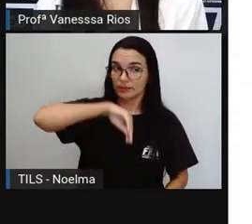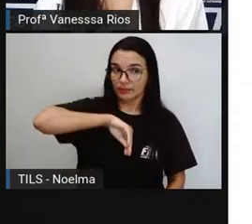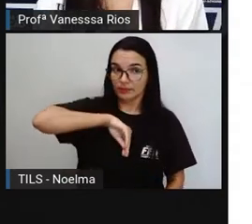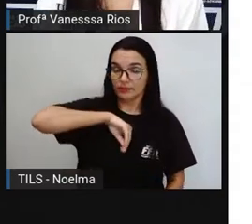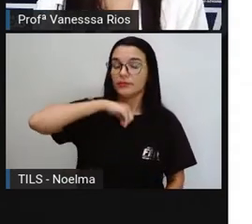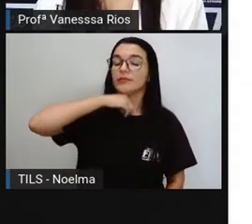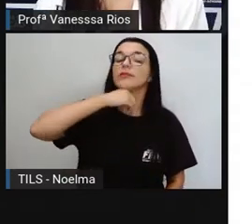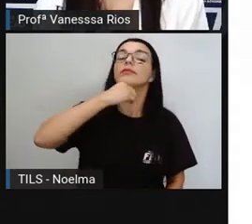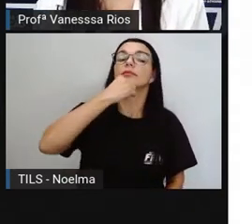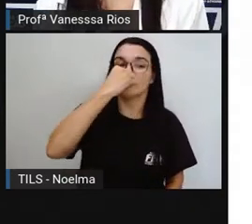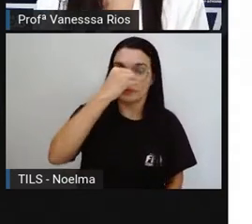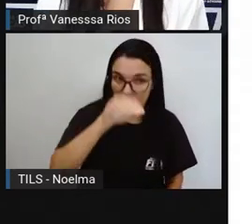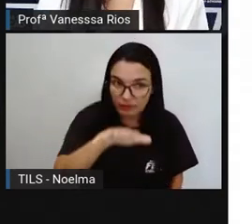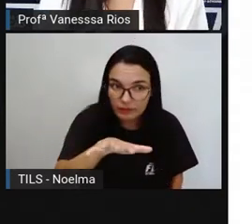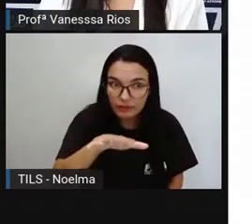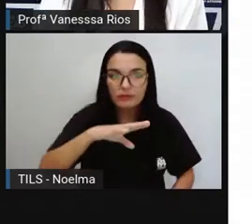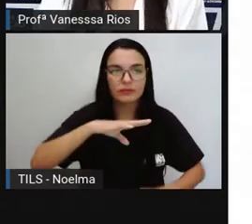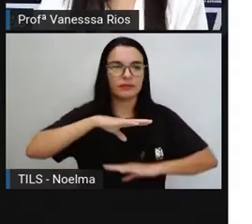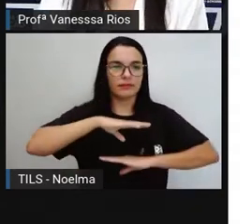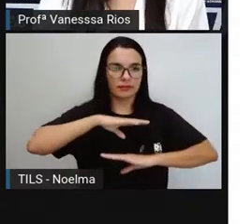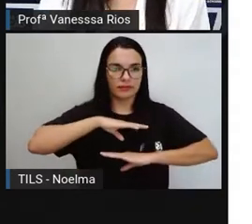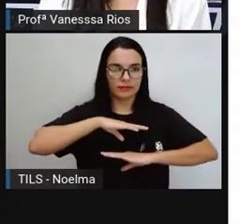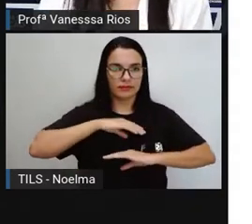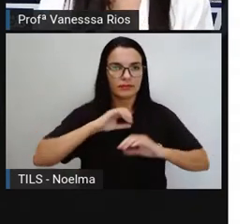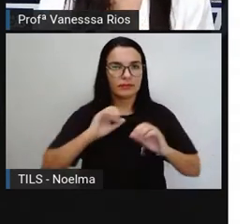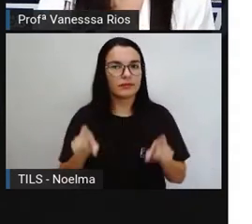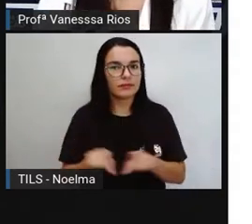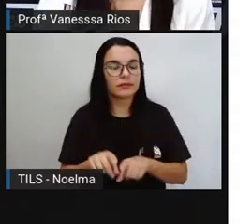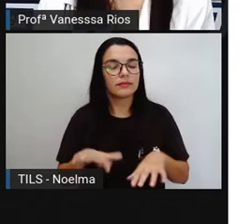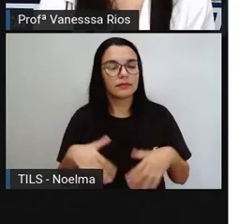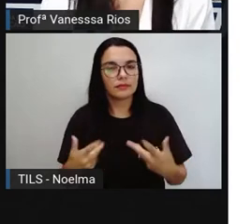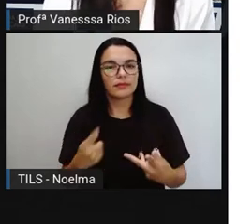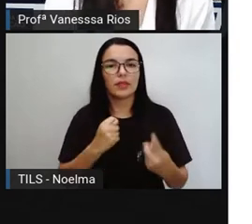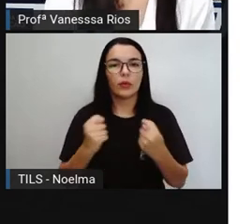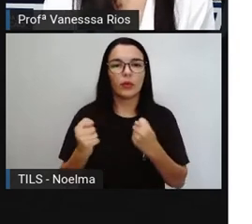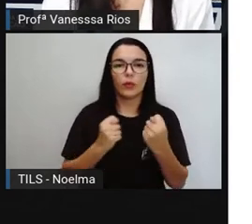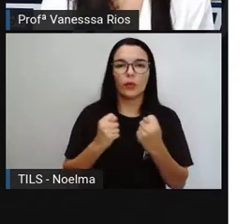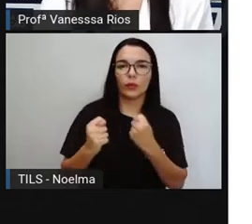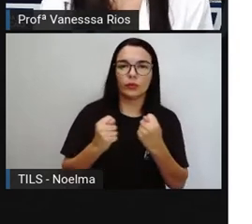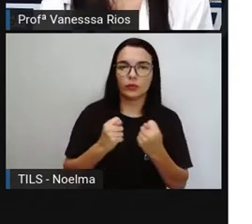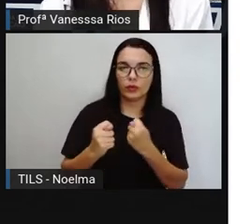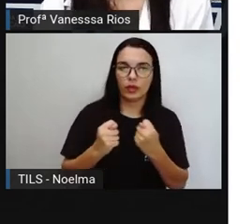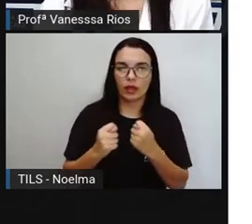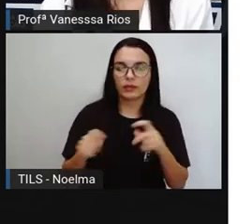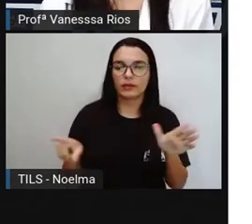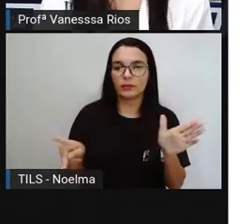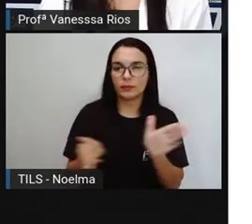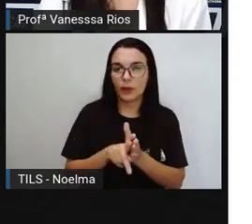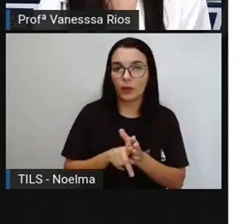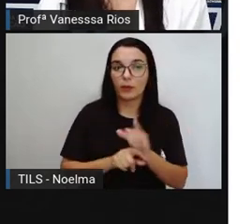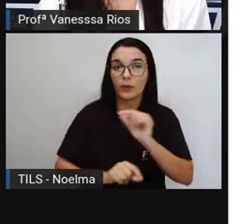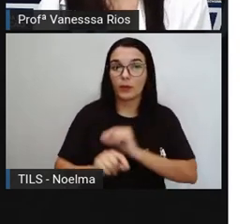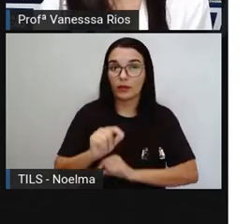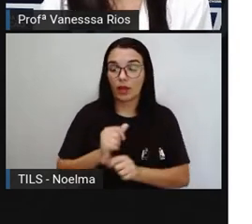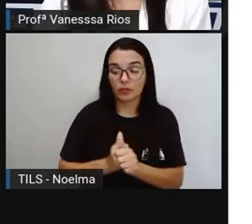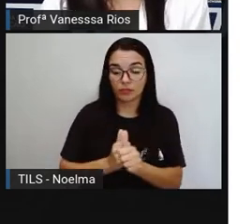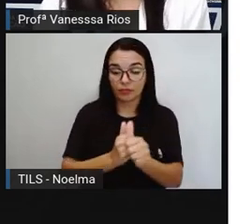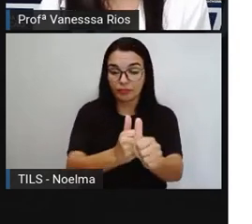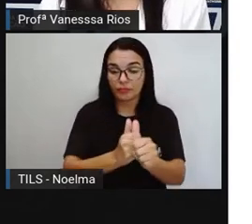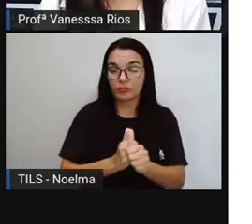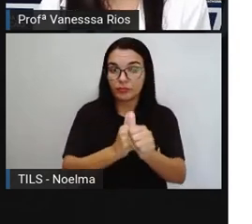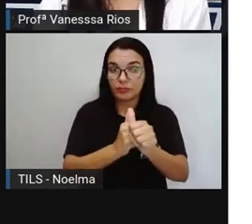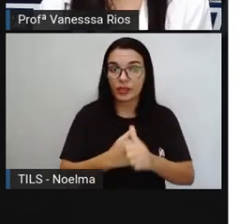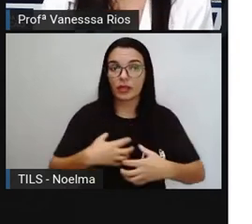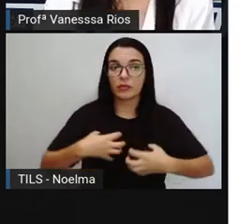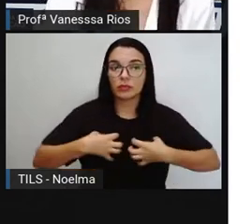ar no nosso corpo. Então, tanto a entrada quanto a saída vão ser aí determinadas, acompanhadas pelo